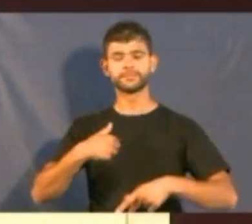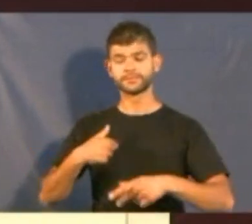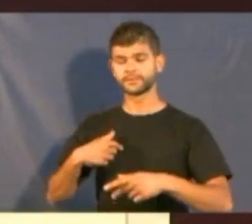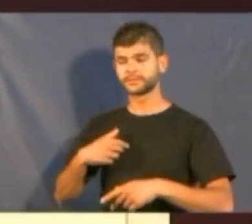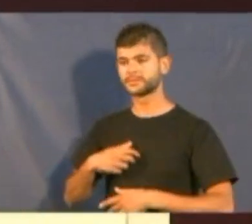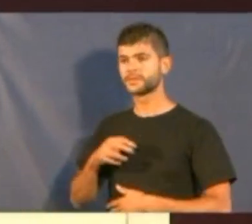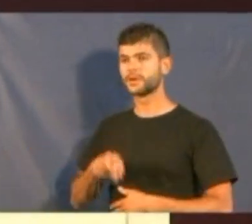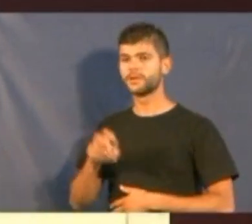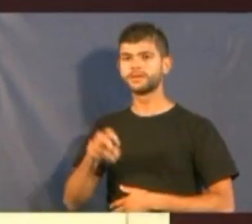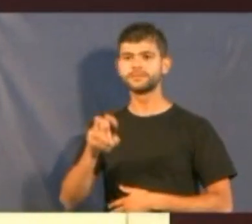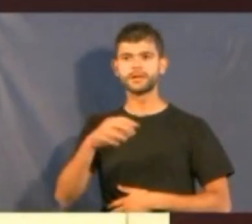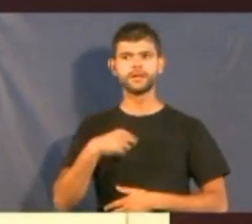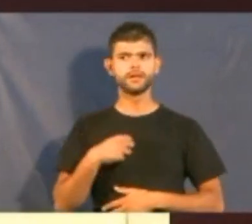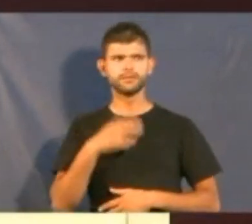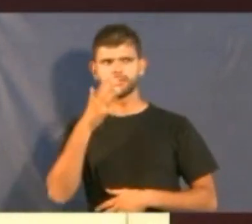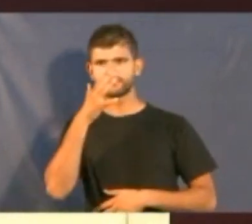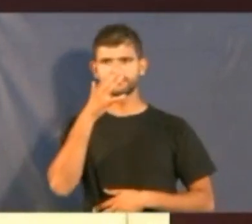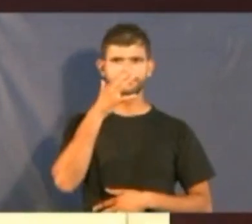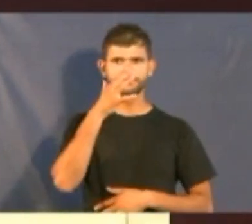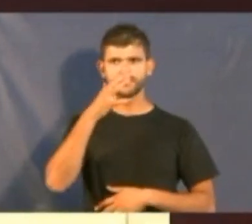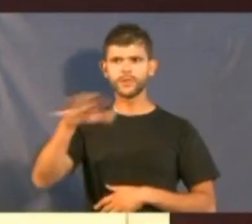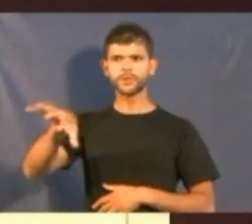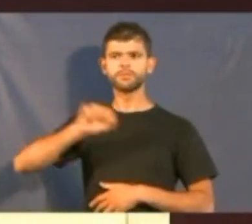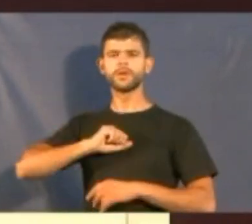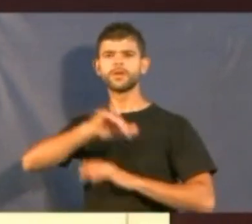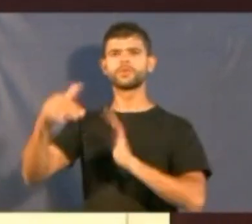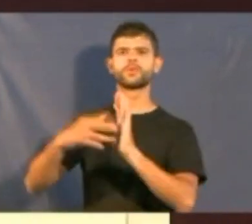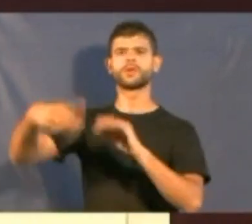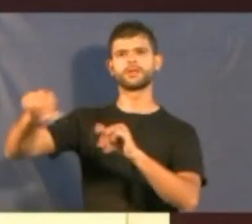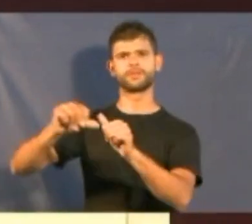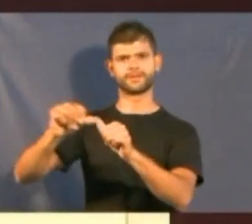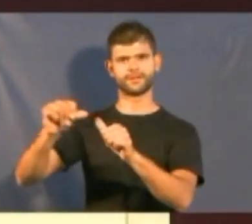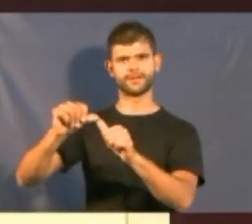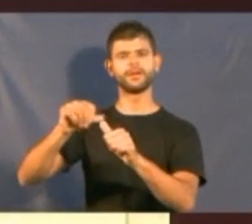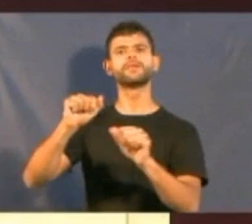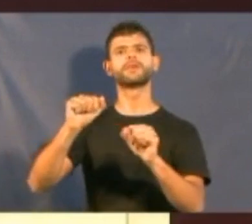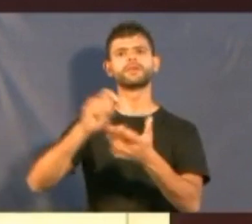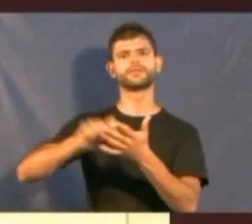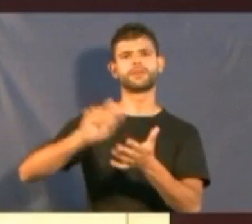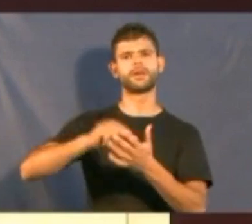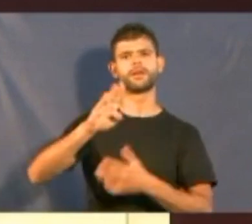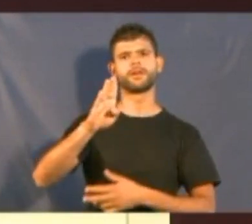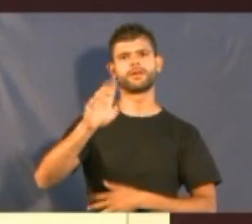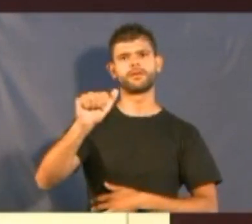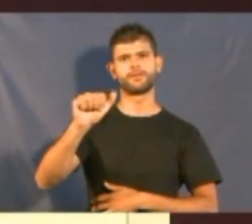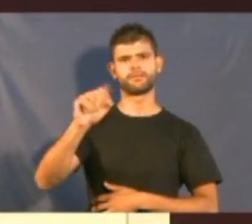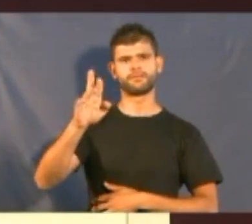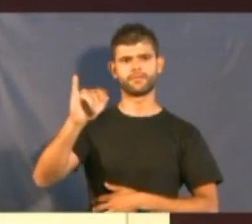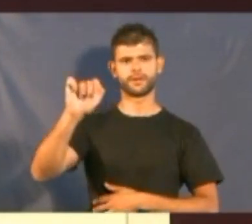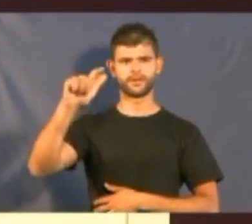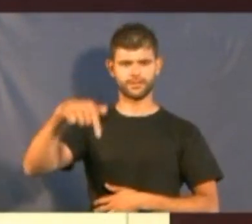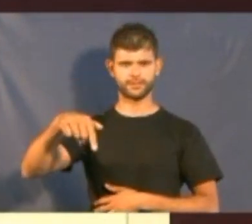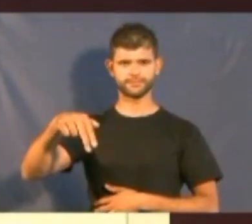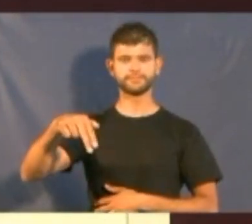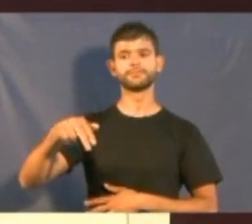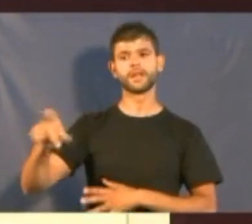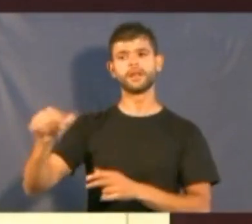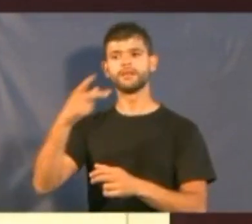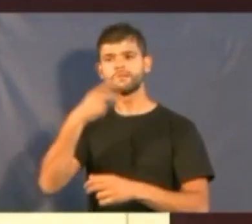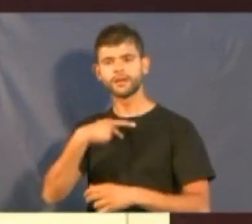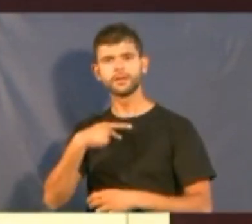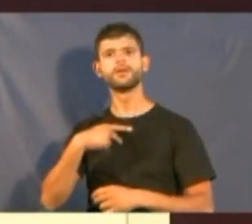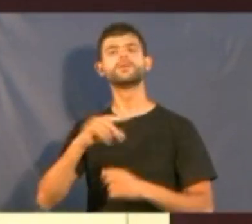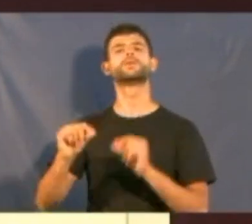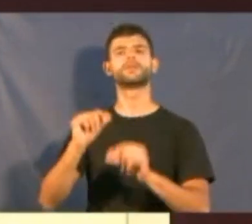tudo o que eles fizeram. Conselho de Ibrahim Suede, o nosso grande cronista social. Faça o que o dono da